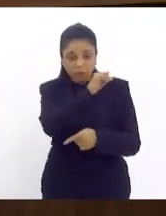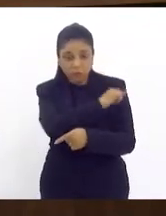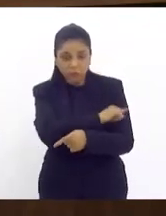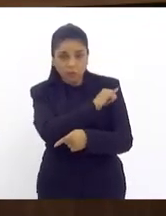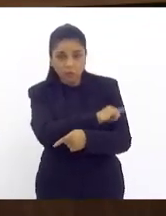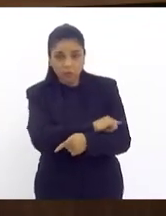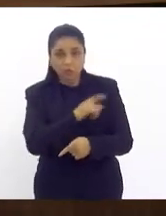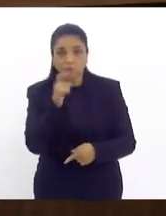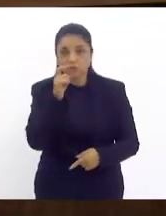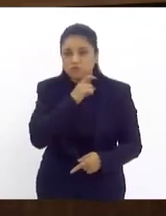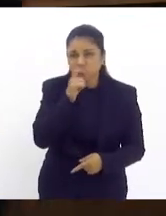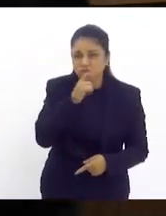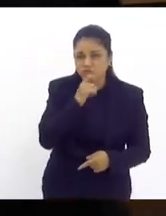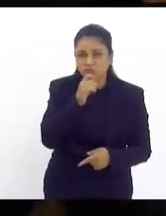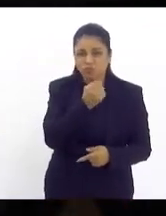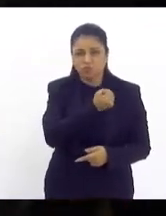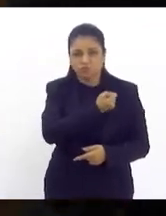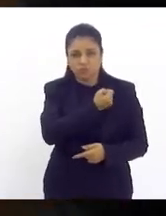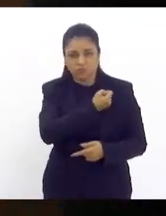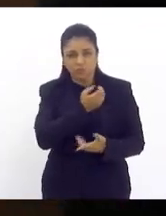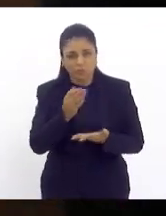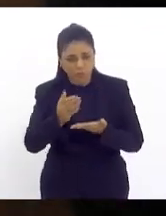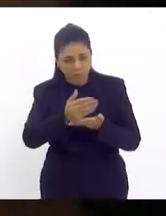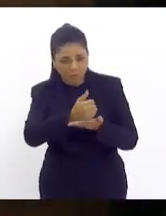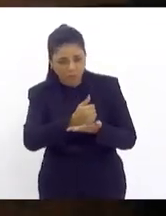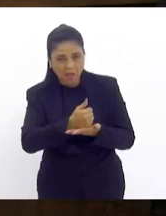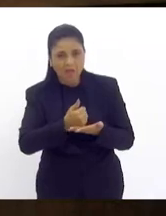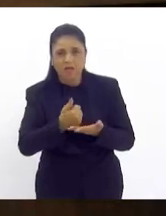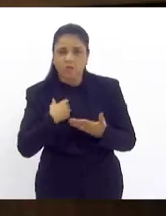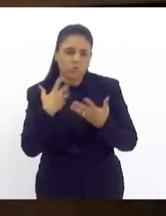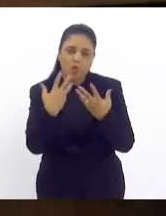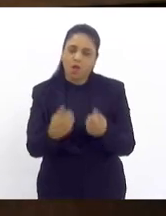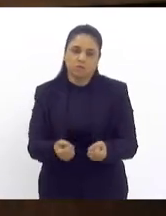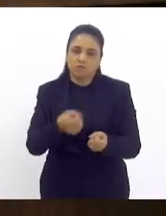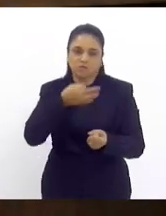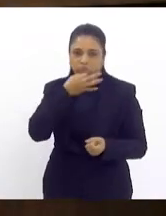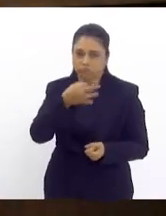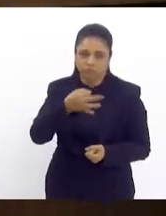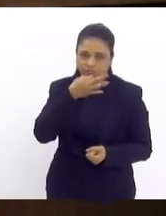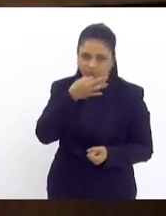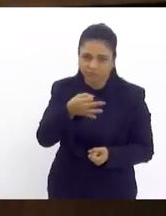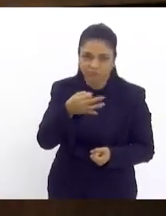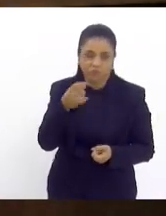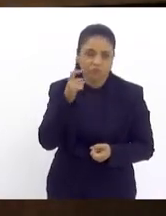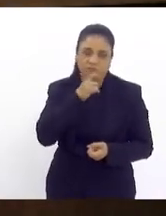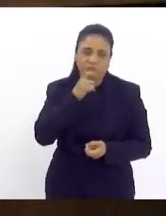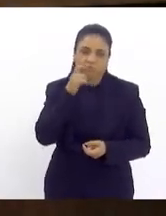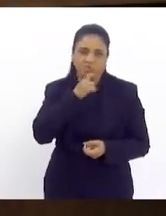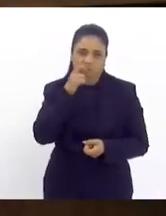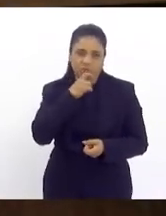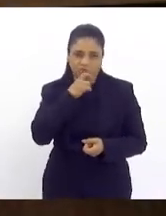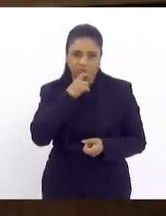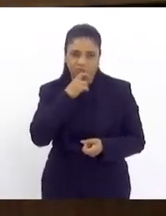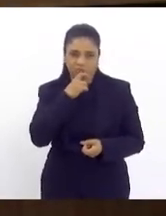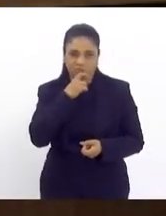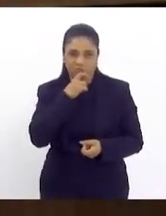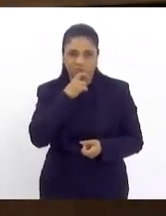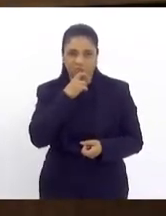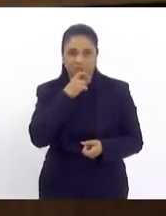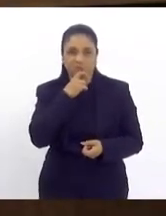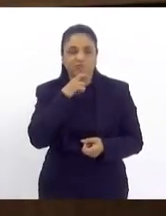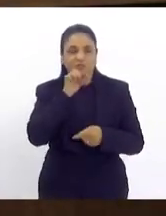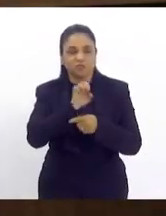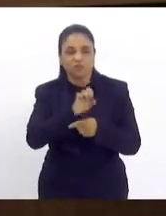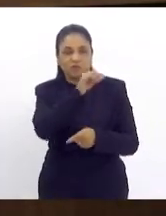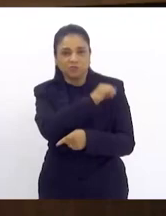mentirosos deturpados então eu não posso aceitar argumentação leviana com números mentirosos dizendo que o estado